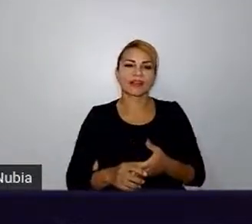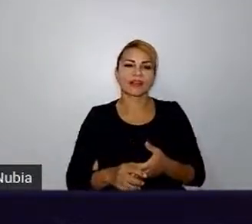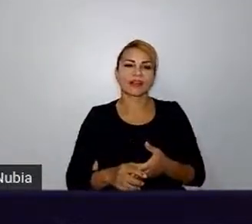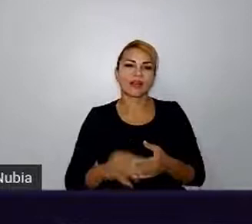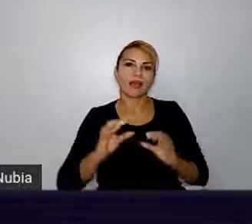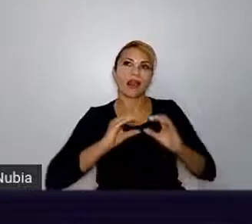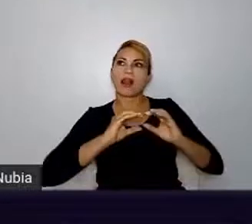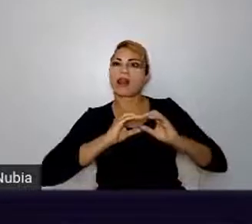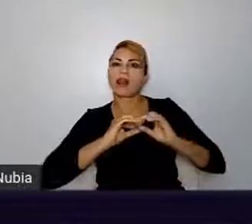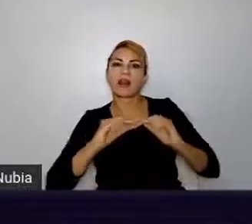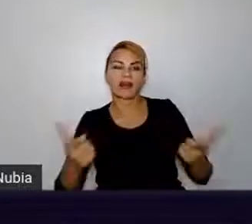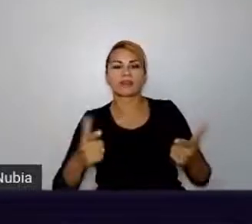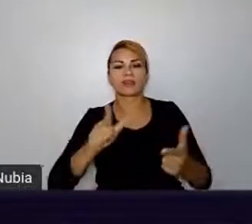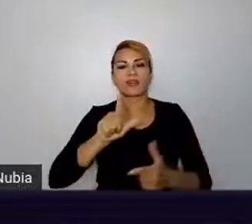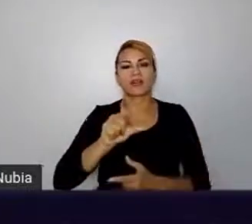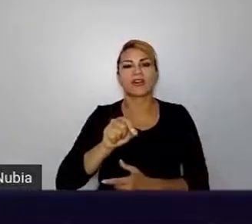é fácil.